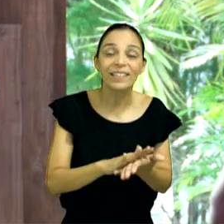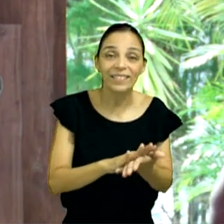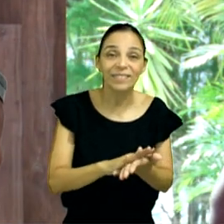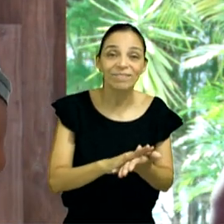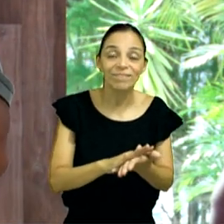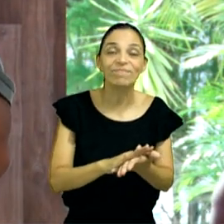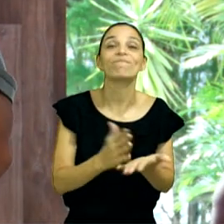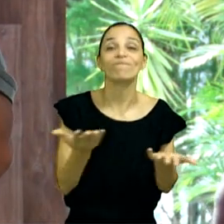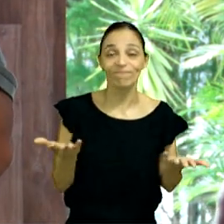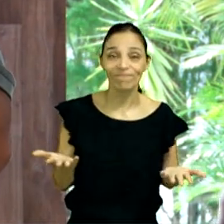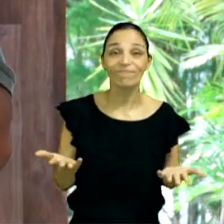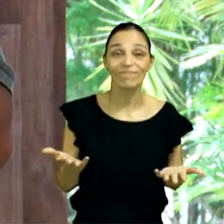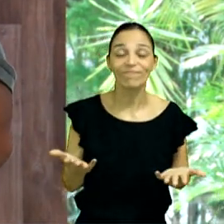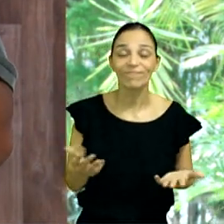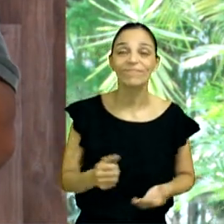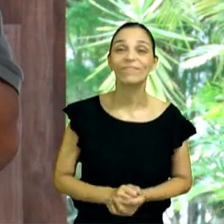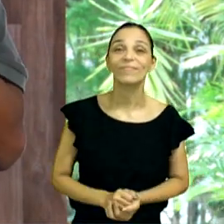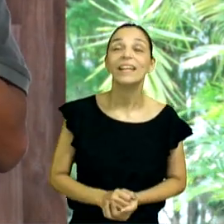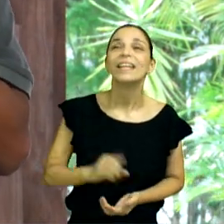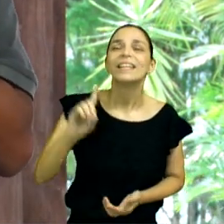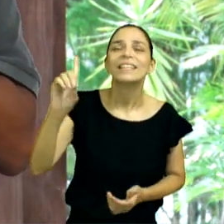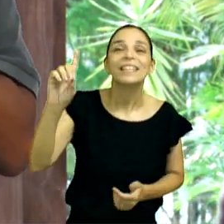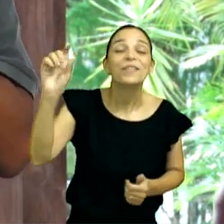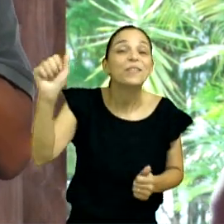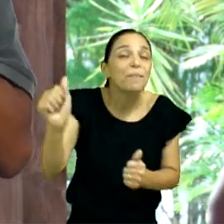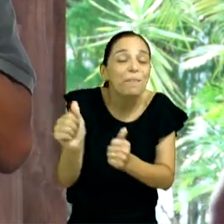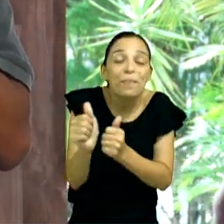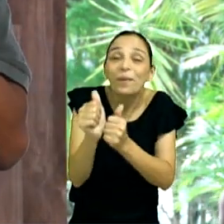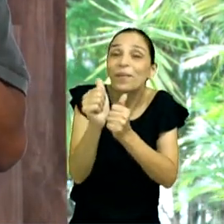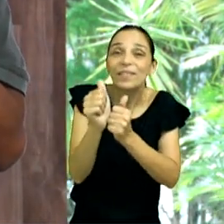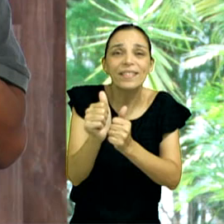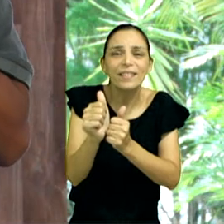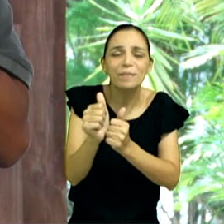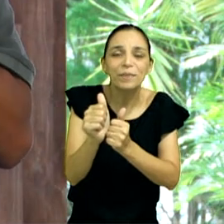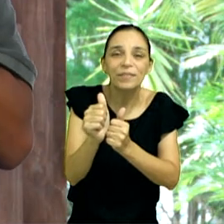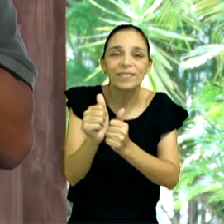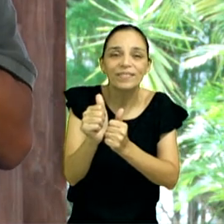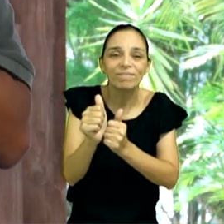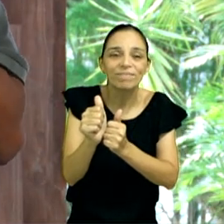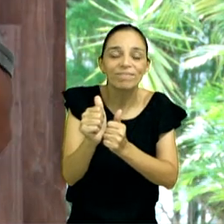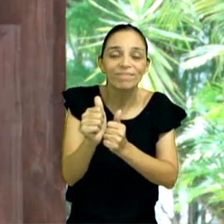é o Senhor, de quem somos nós, e de um Deus próximo, de um Deus que não,